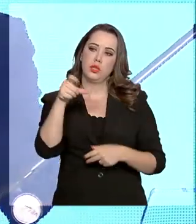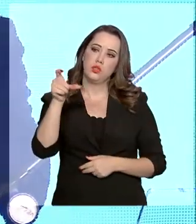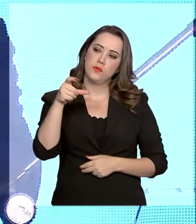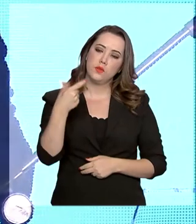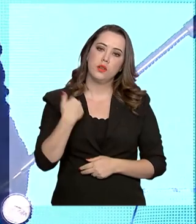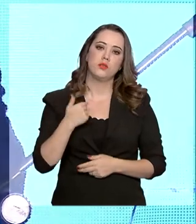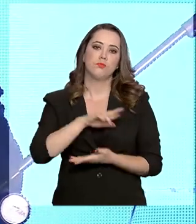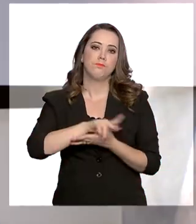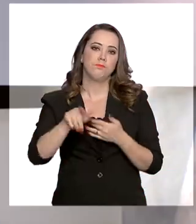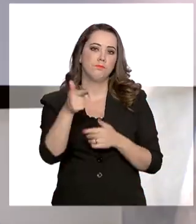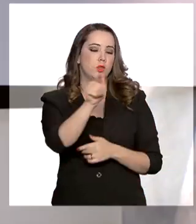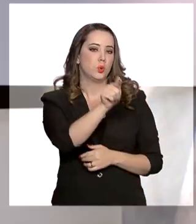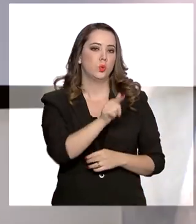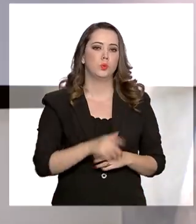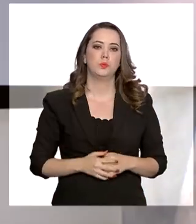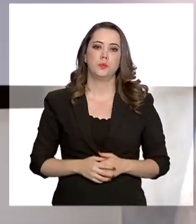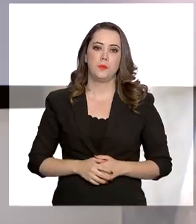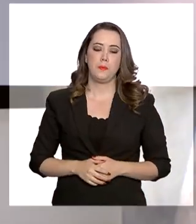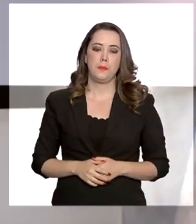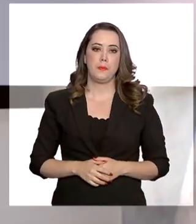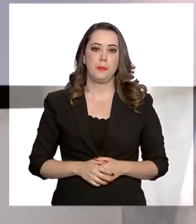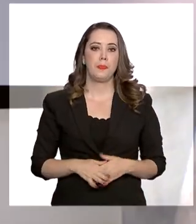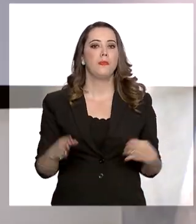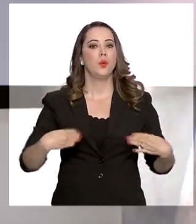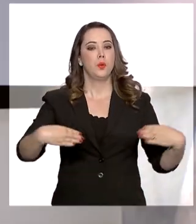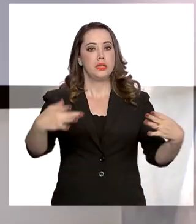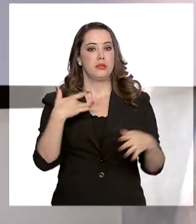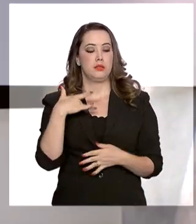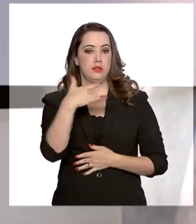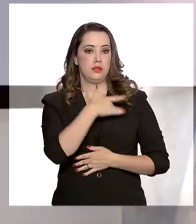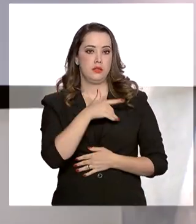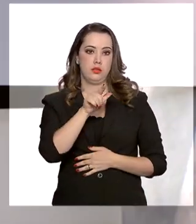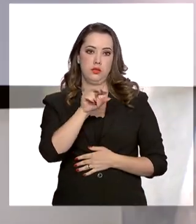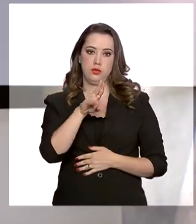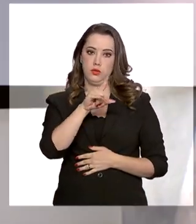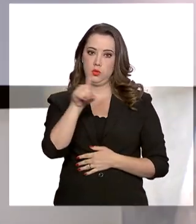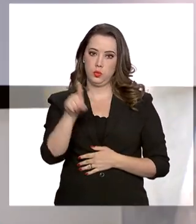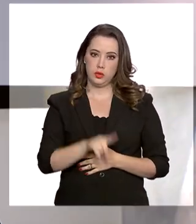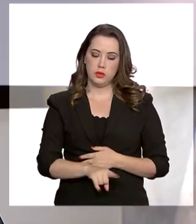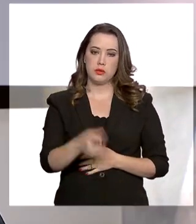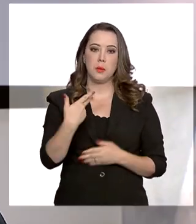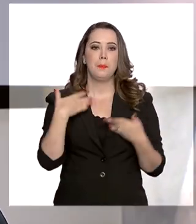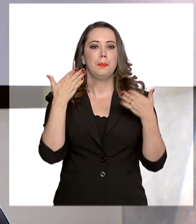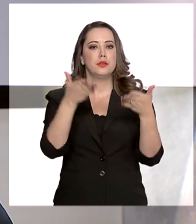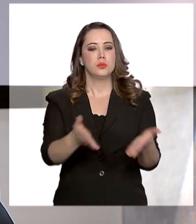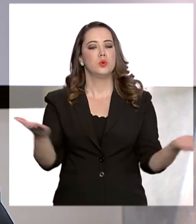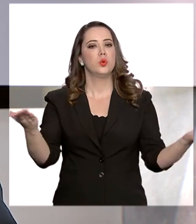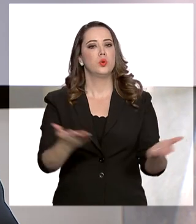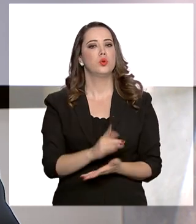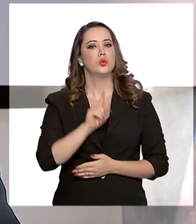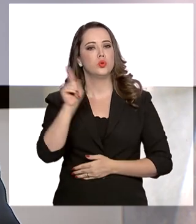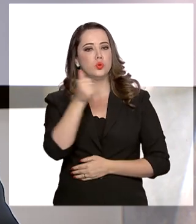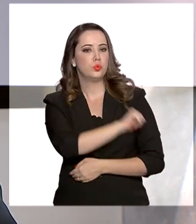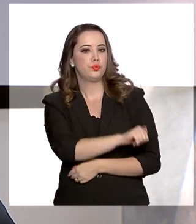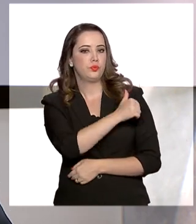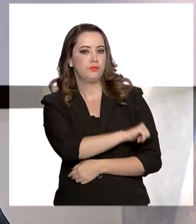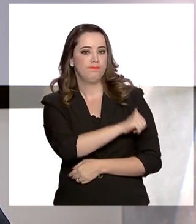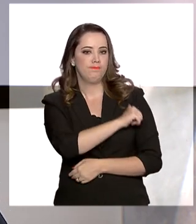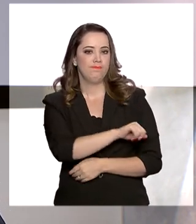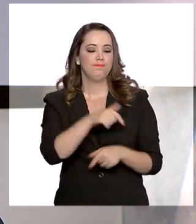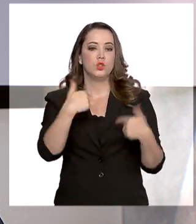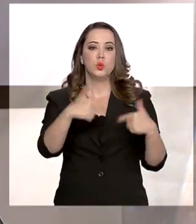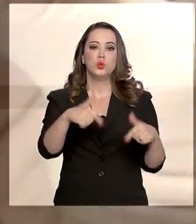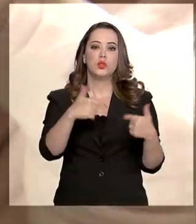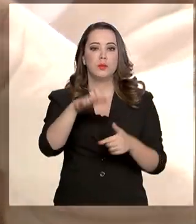crédito, entre outros. O ministro da Saúde, Luiz Henrique Mandetta, participou hoje em Niterói, no Rio de Janeiro,